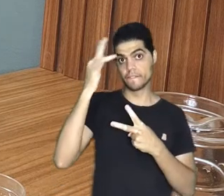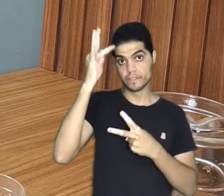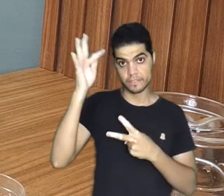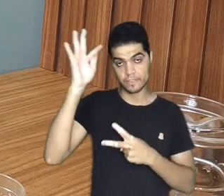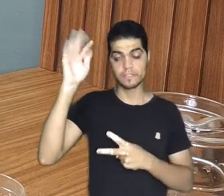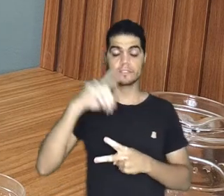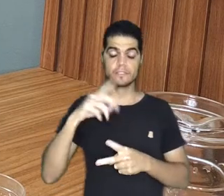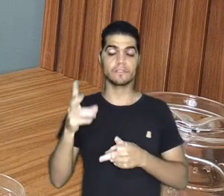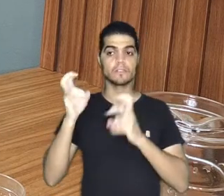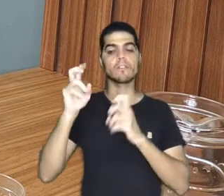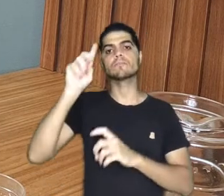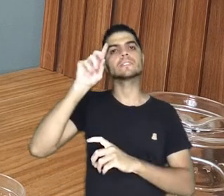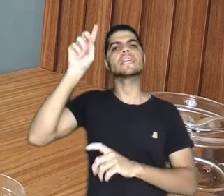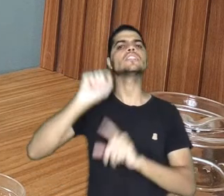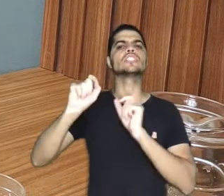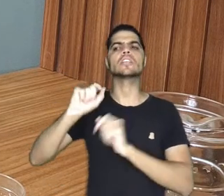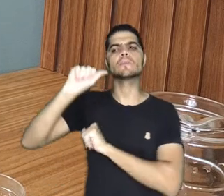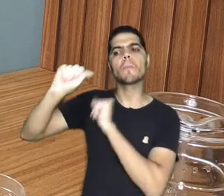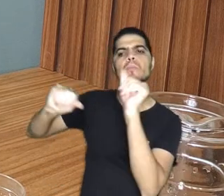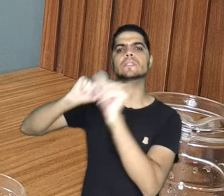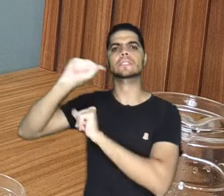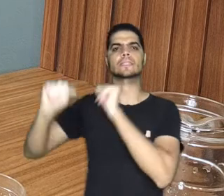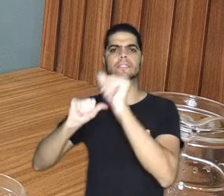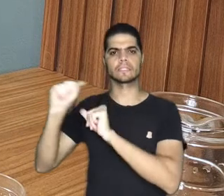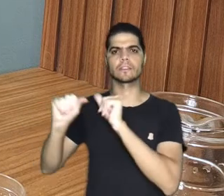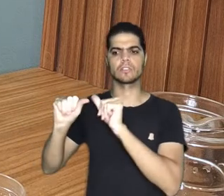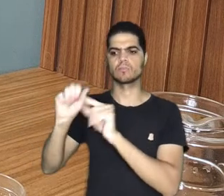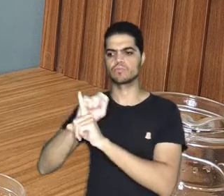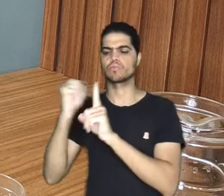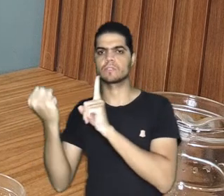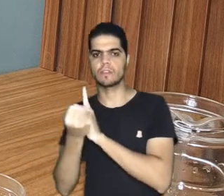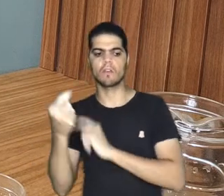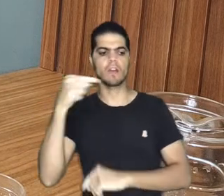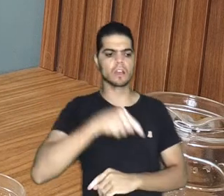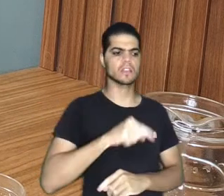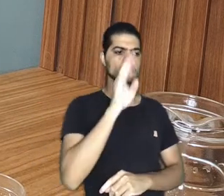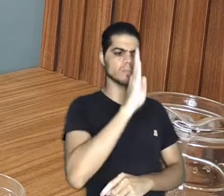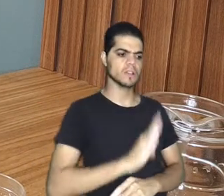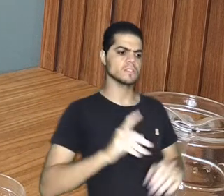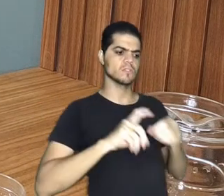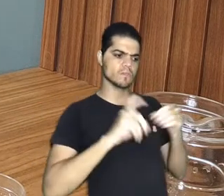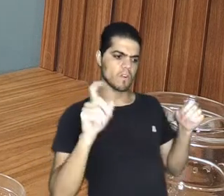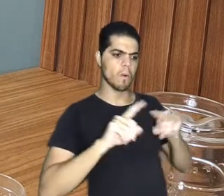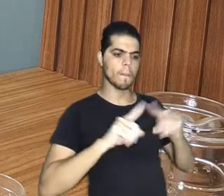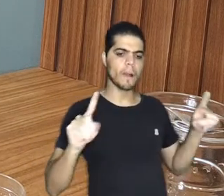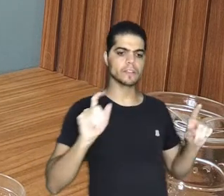que é justamente a ideia de mudança de estrutura social. Você fala que no Brasil tem uma independência, mas não